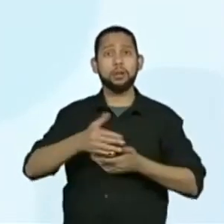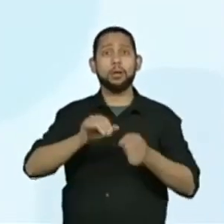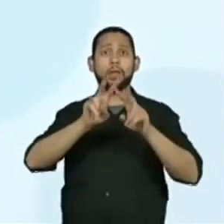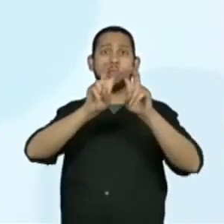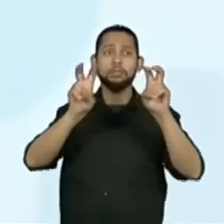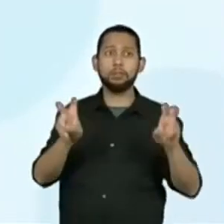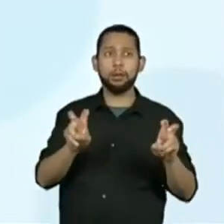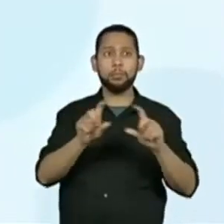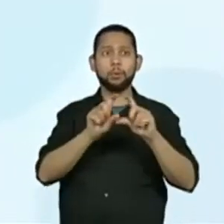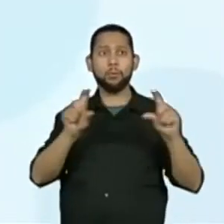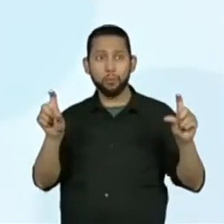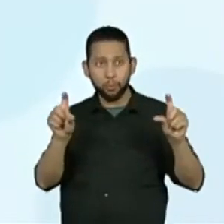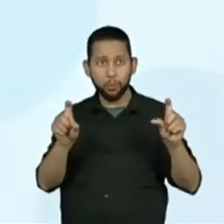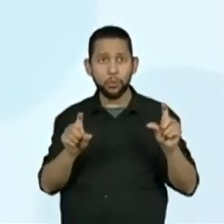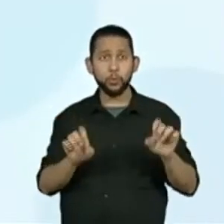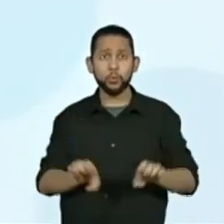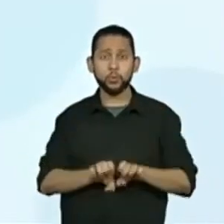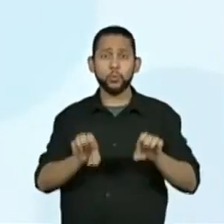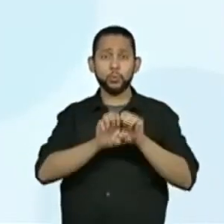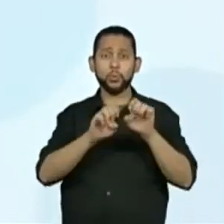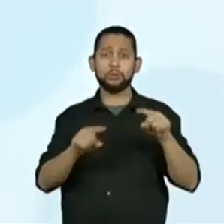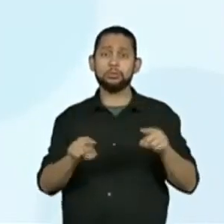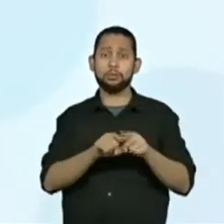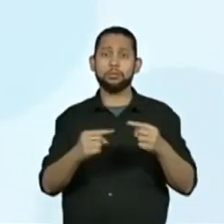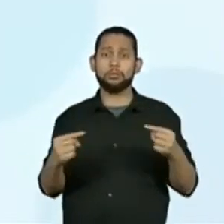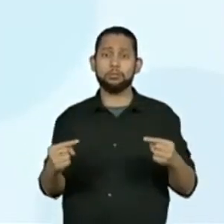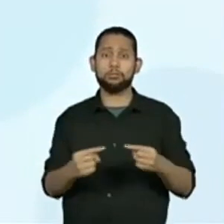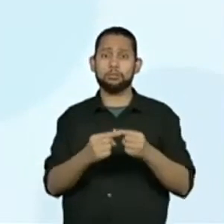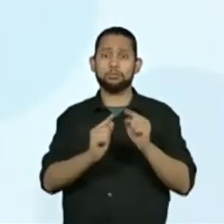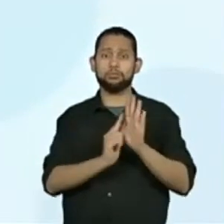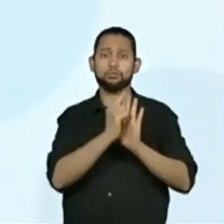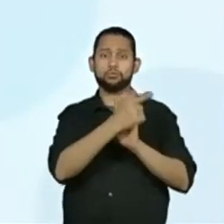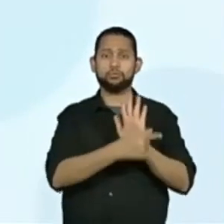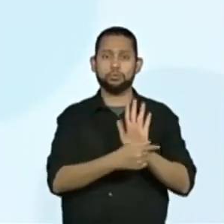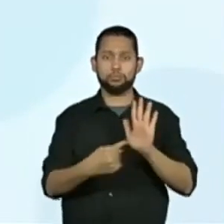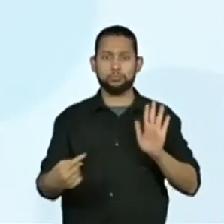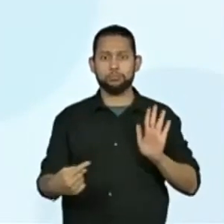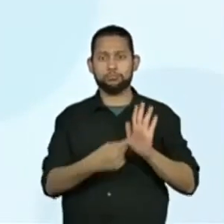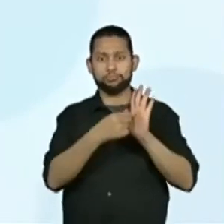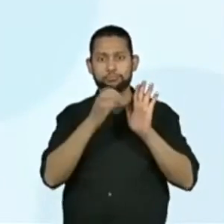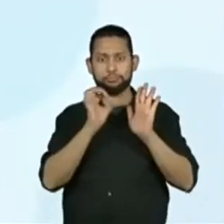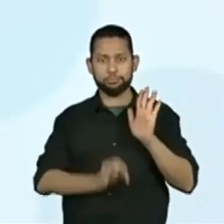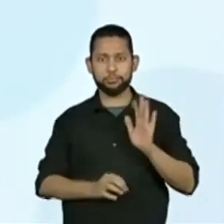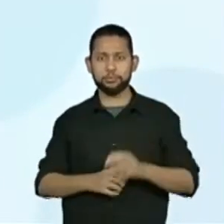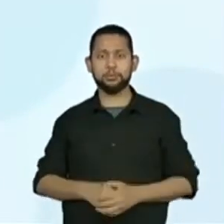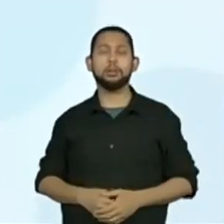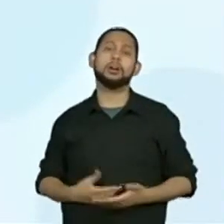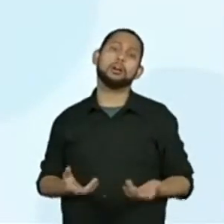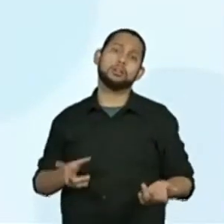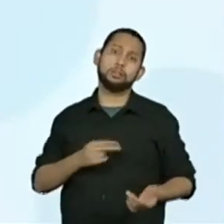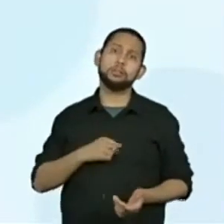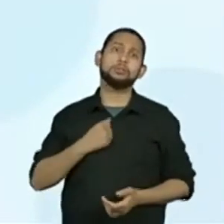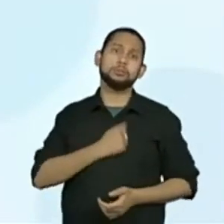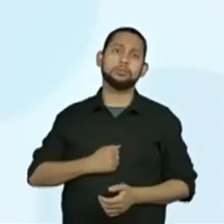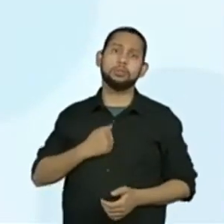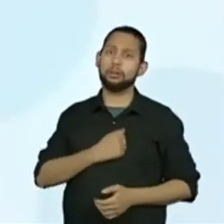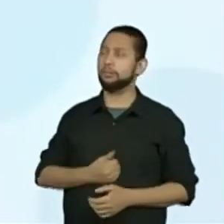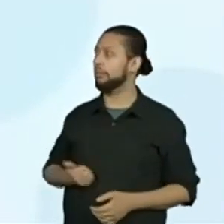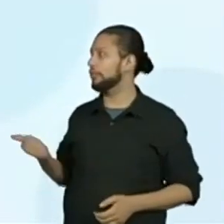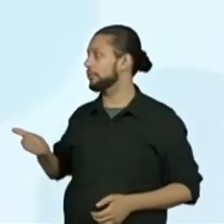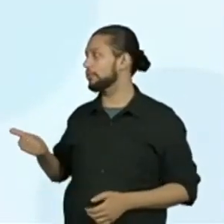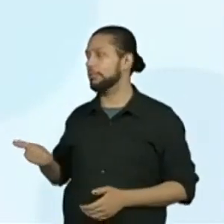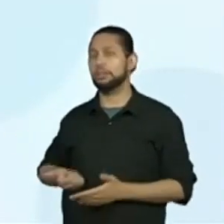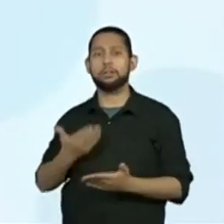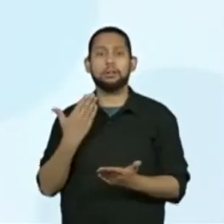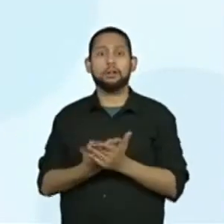tema, assunto, a estrutura composicional e o estilo do gênero. Gente, já estou ficando com saudade, ó. Estamos